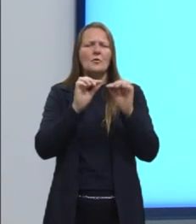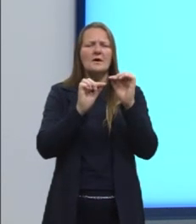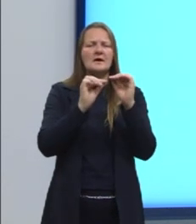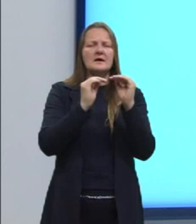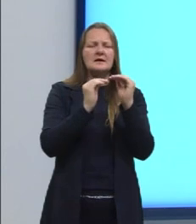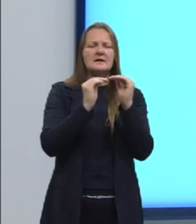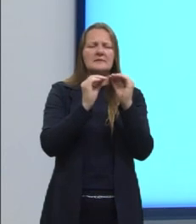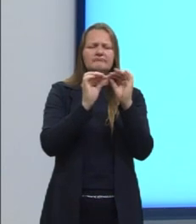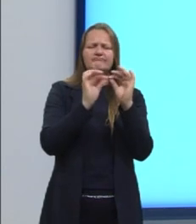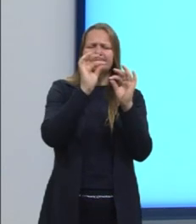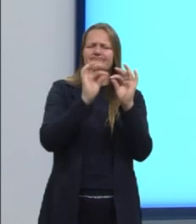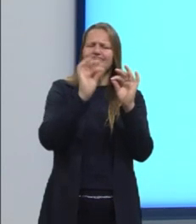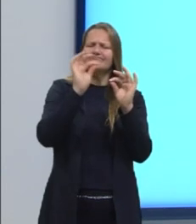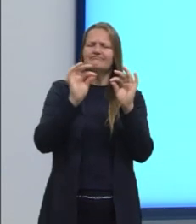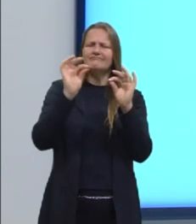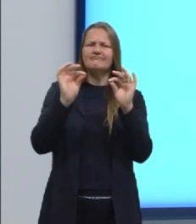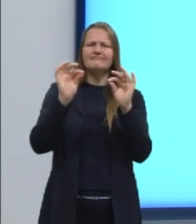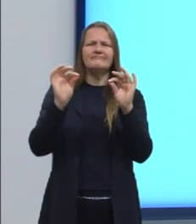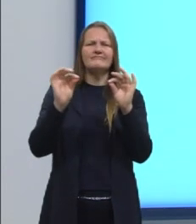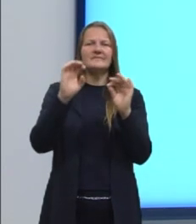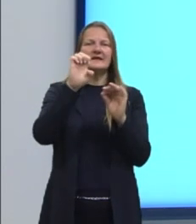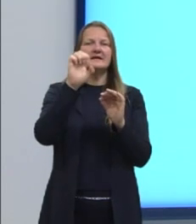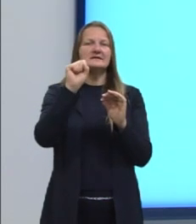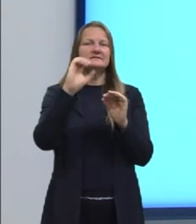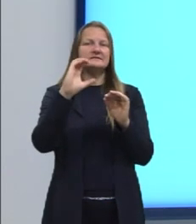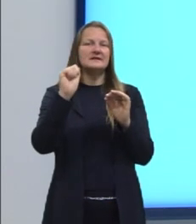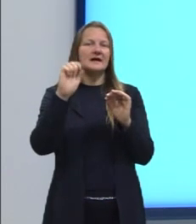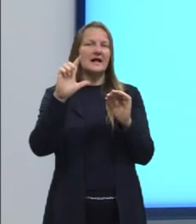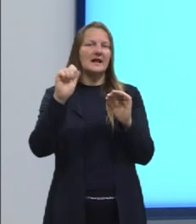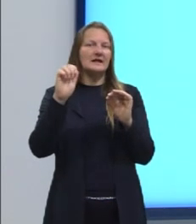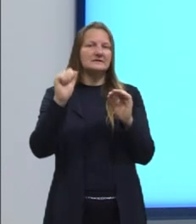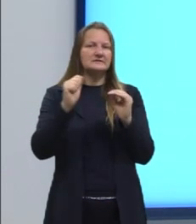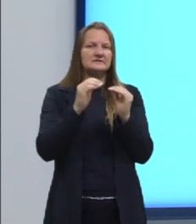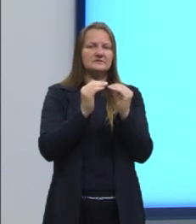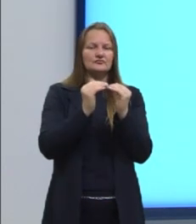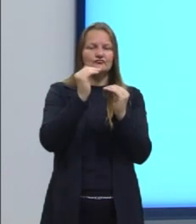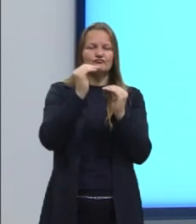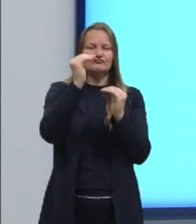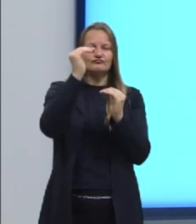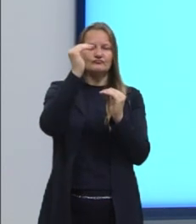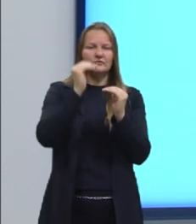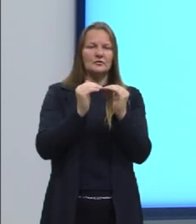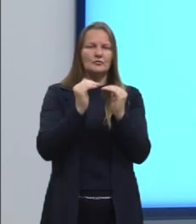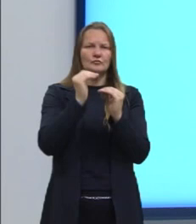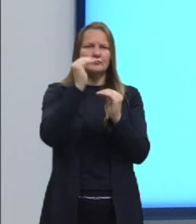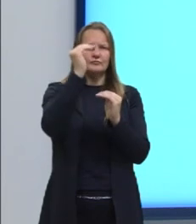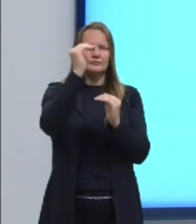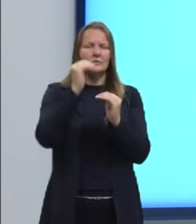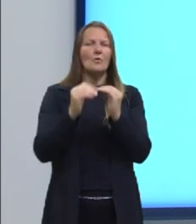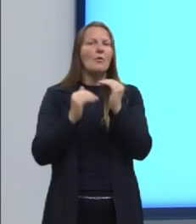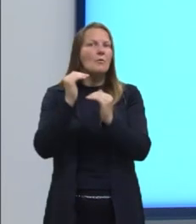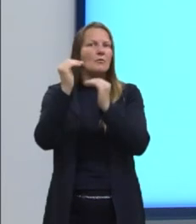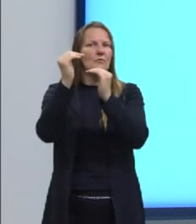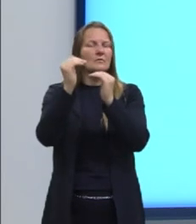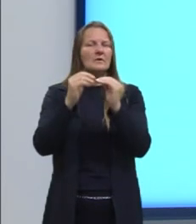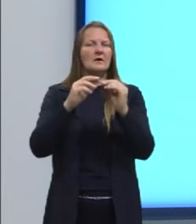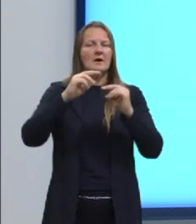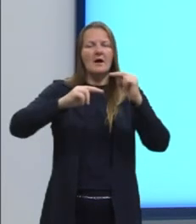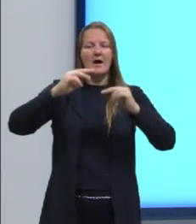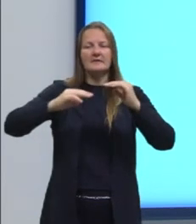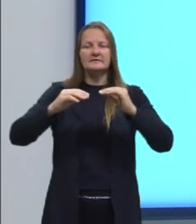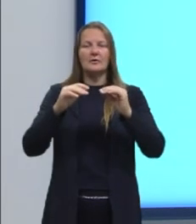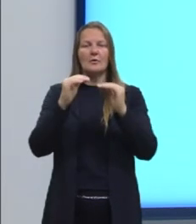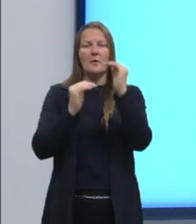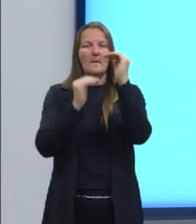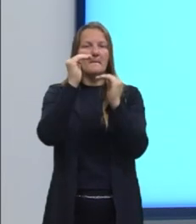então, aqui, a gente consegue marcar ali no nosso checklist, escala, mas também retomar a razão e proporção,